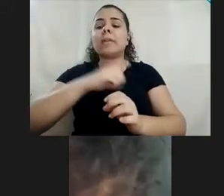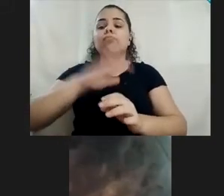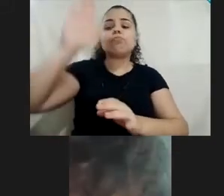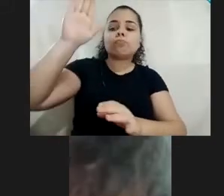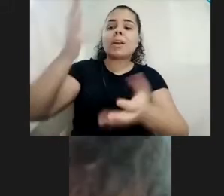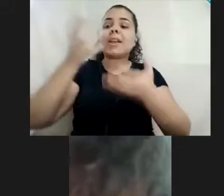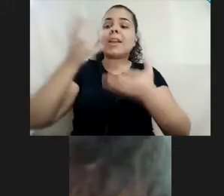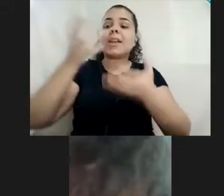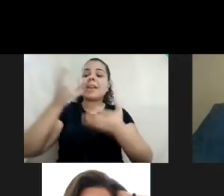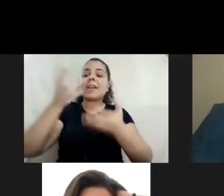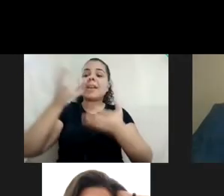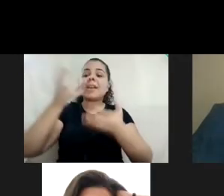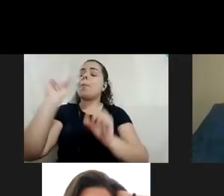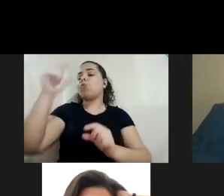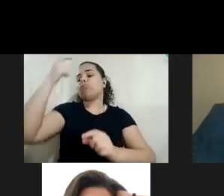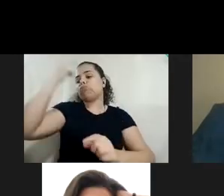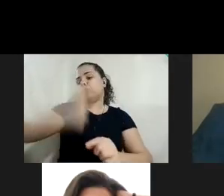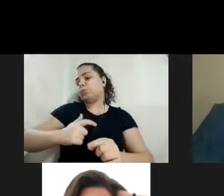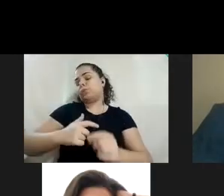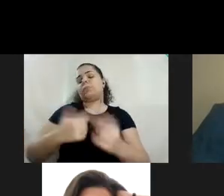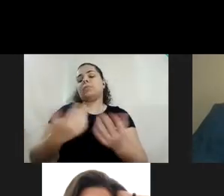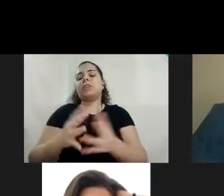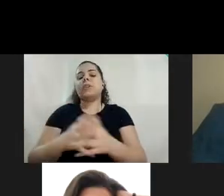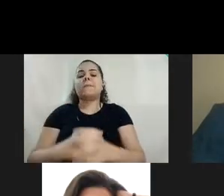Quer falar? Quem não quiser falar também não precisa, gente.